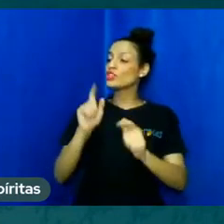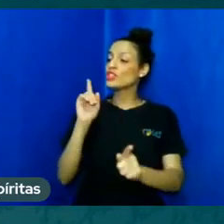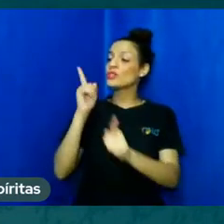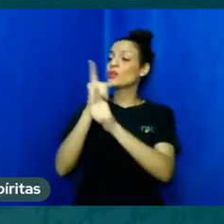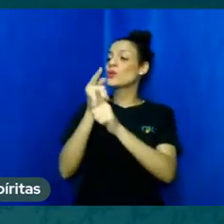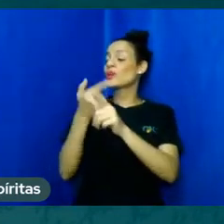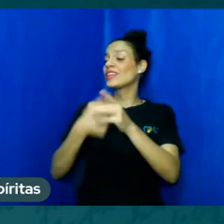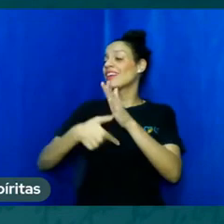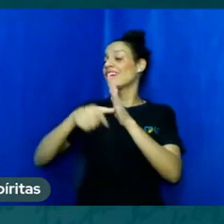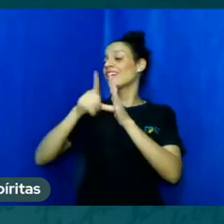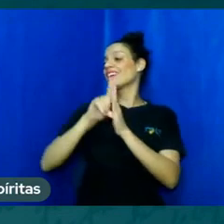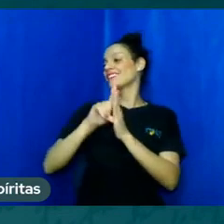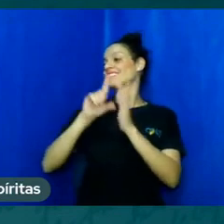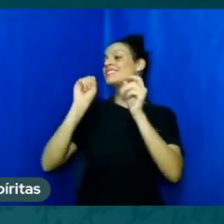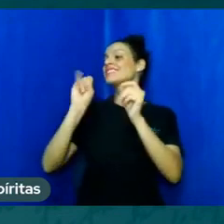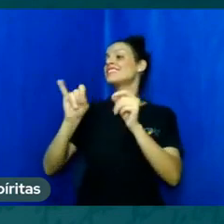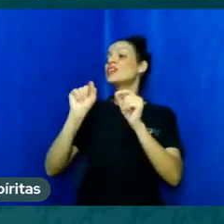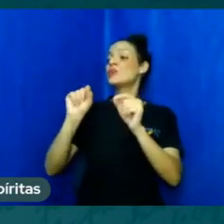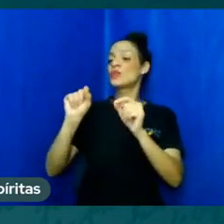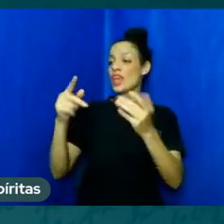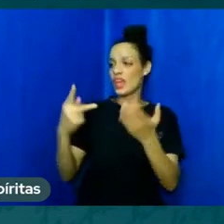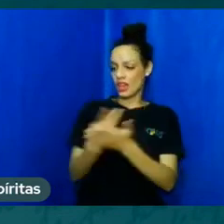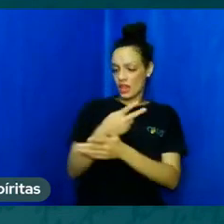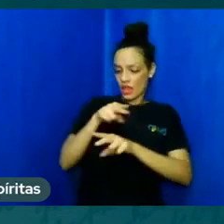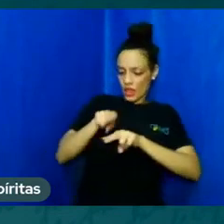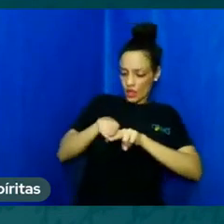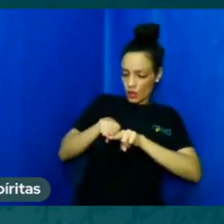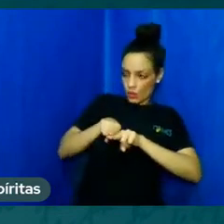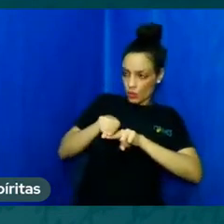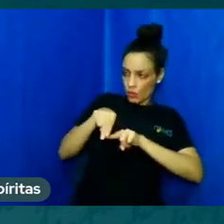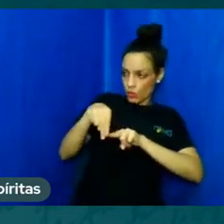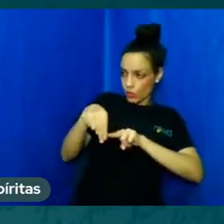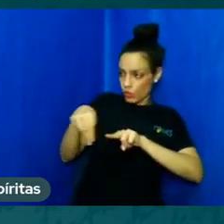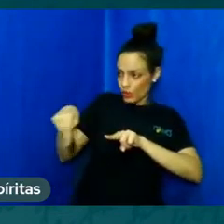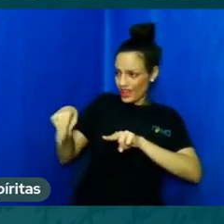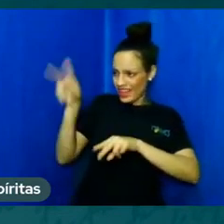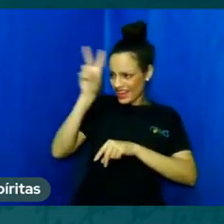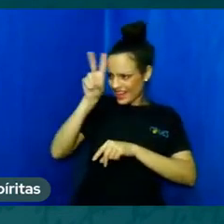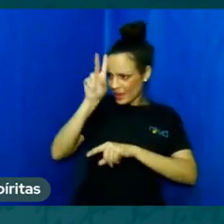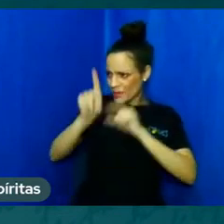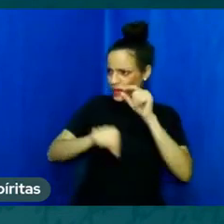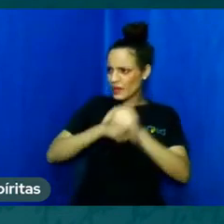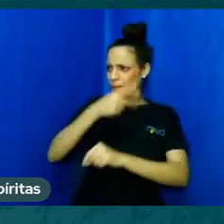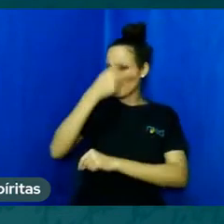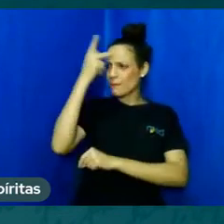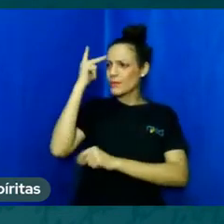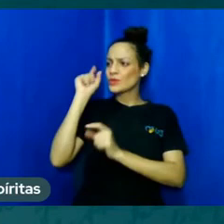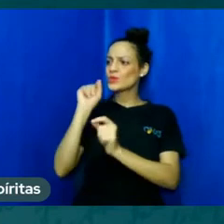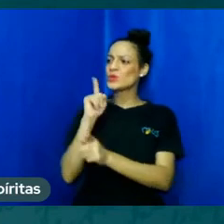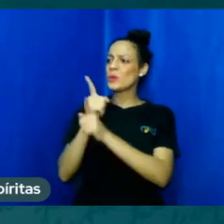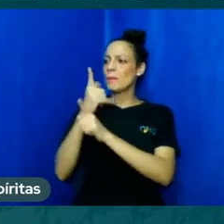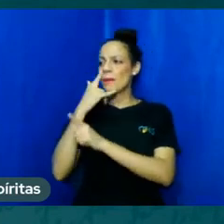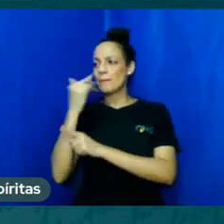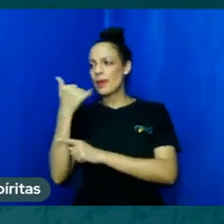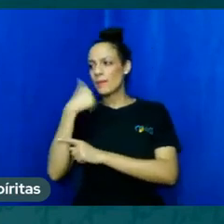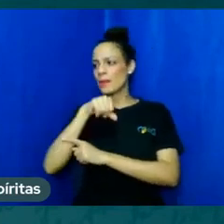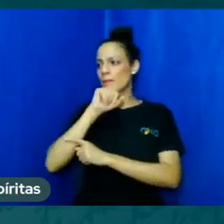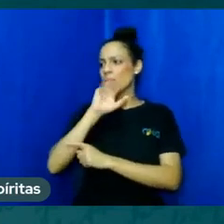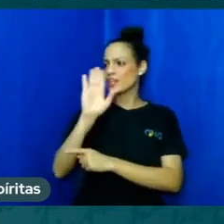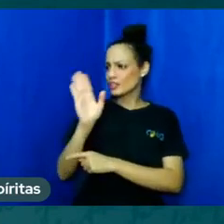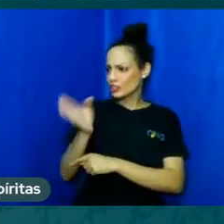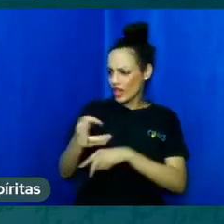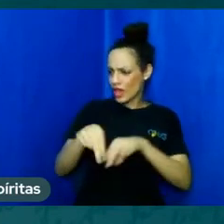desprendimento como foi colocado aqui da pessoa que encontrou o pai e a mãe que haviam desencarnado então uma mãe que ama